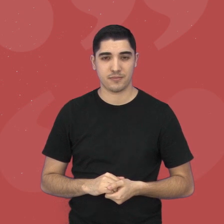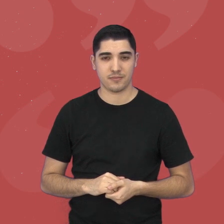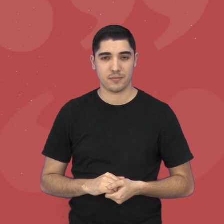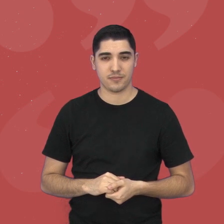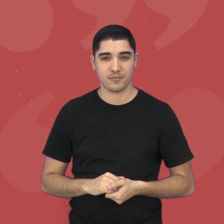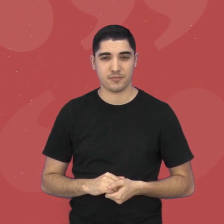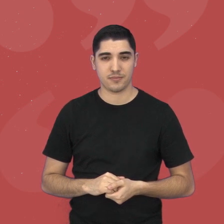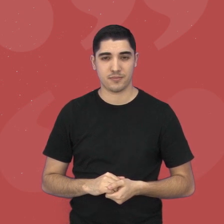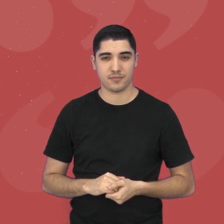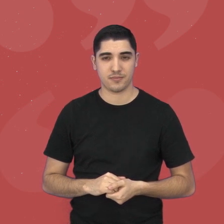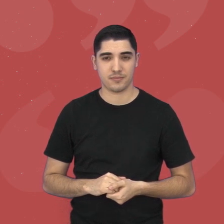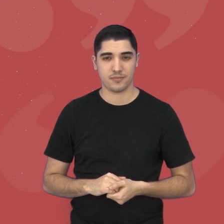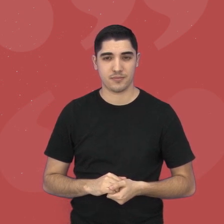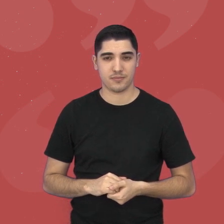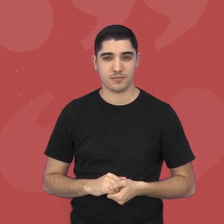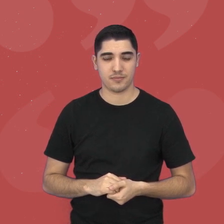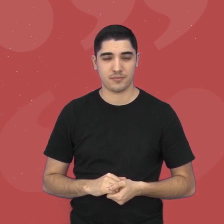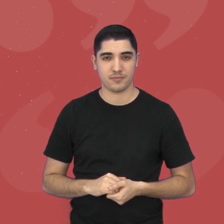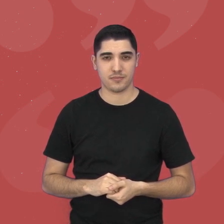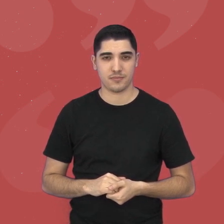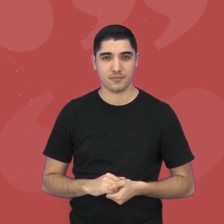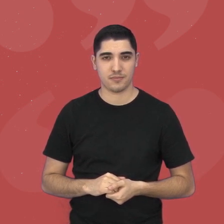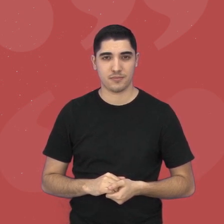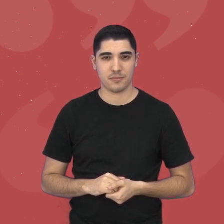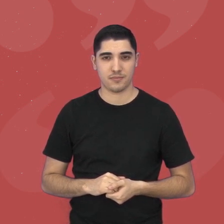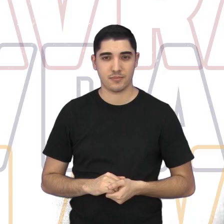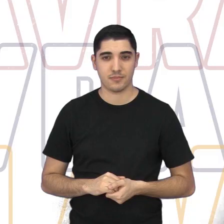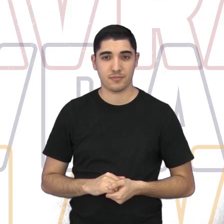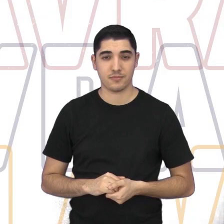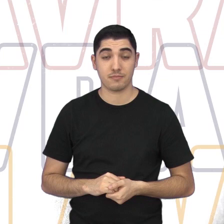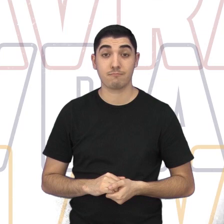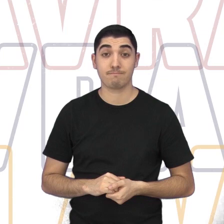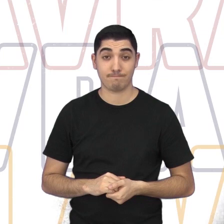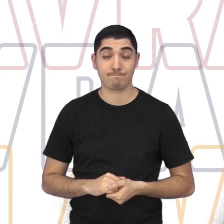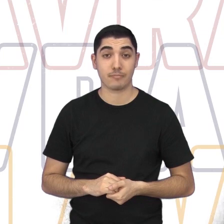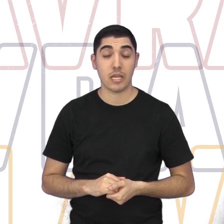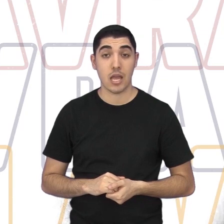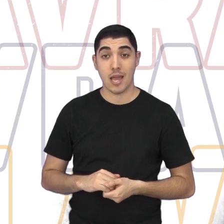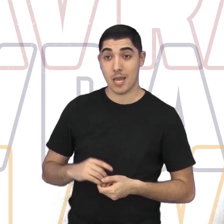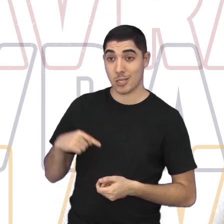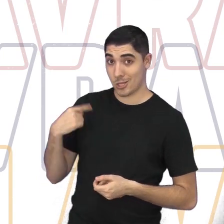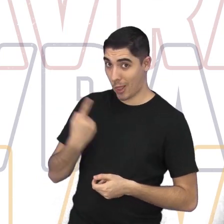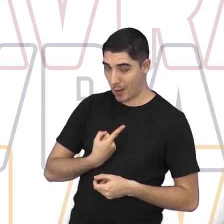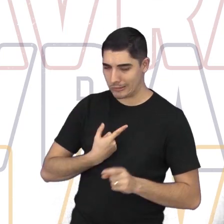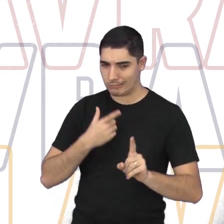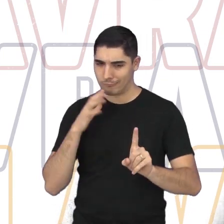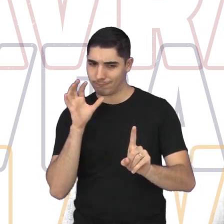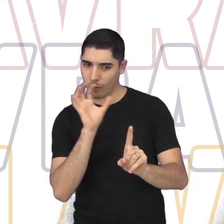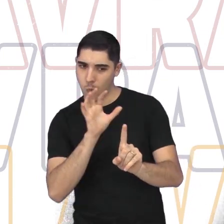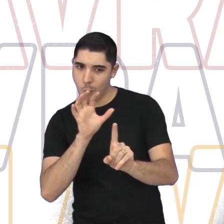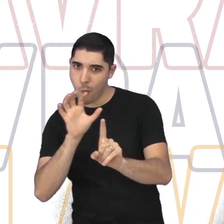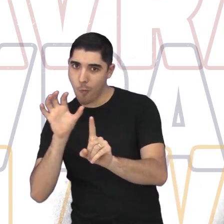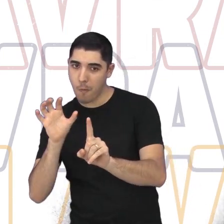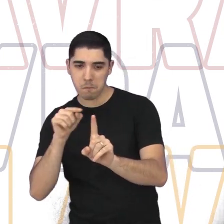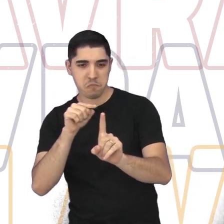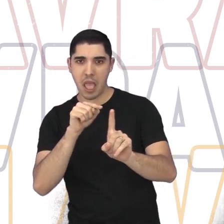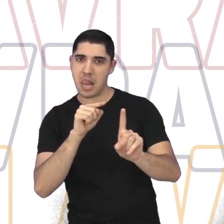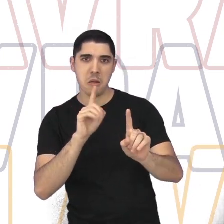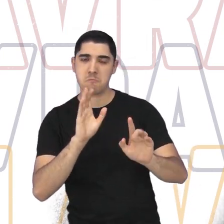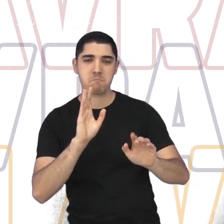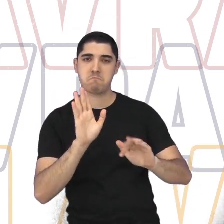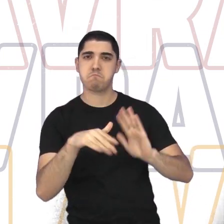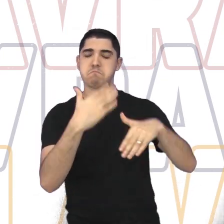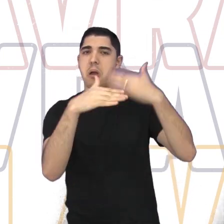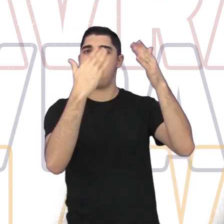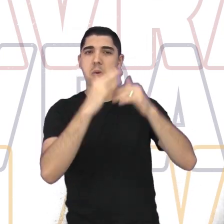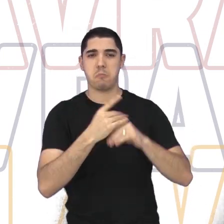influenciam na qualidade de vida dos assistidos? Influencia grandemente, porque ajuda,